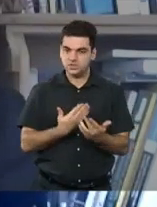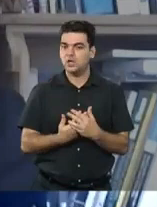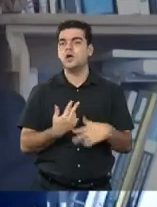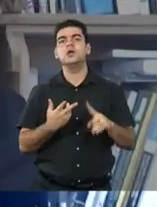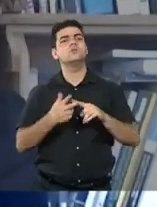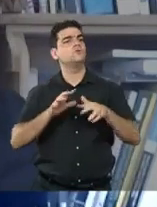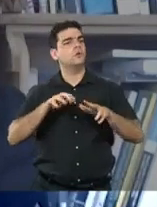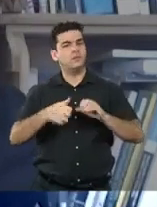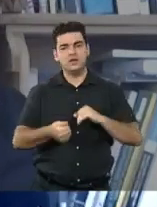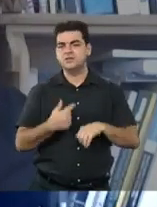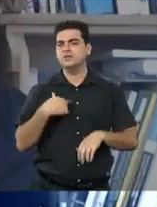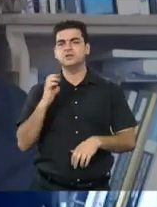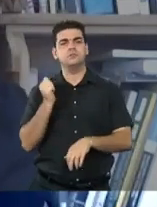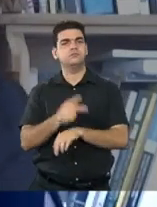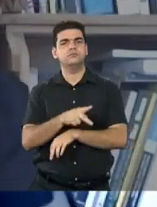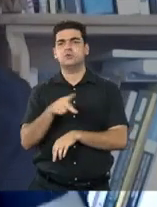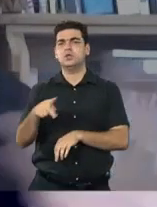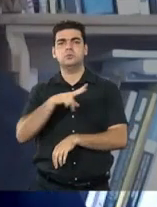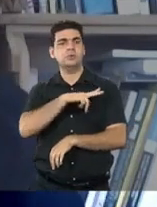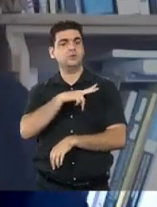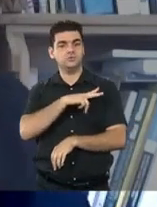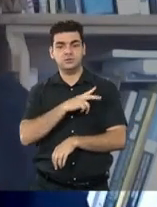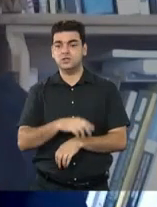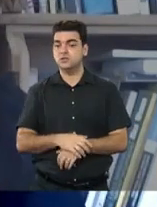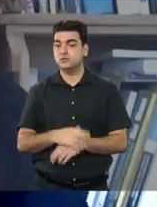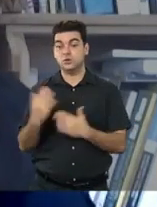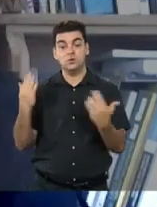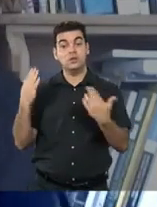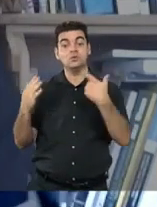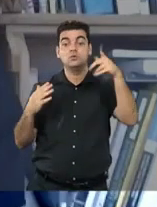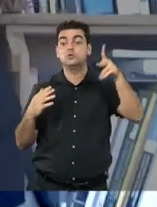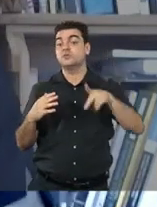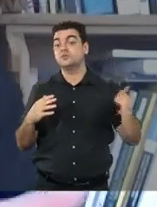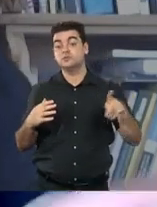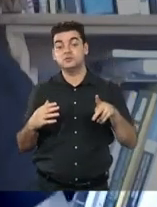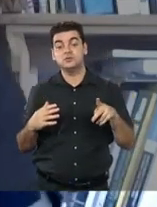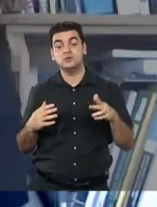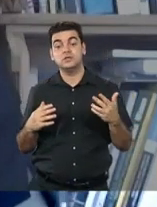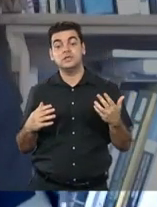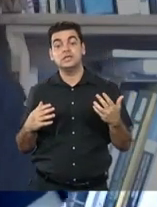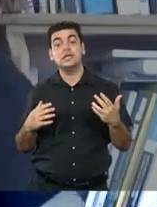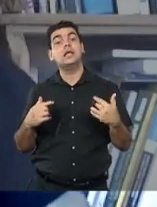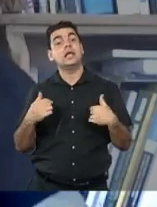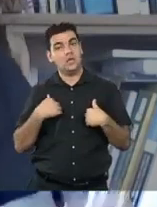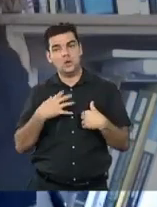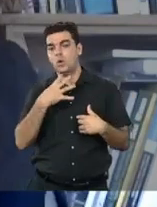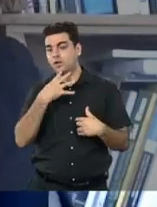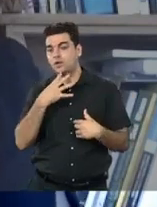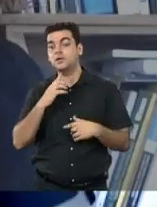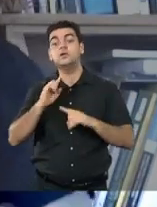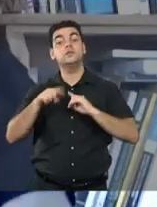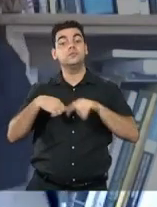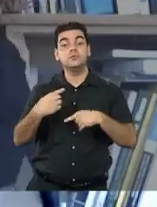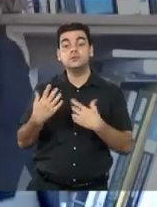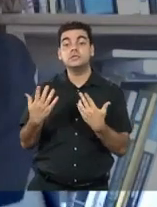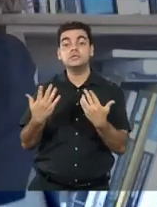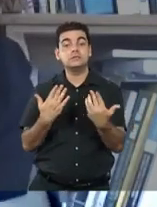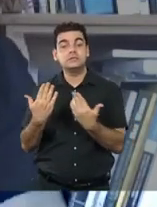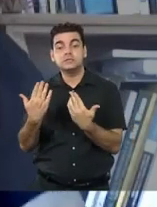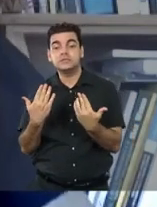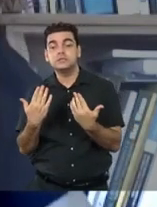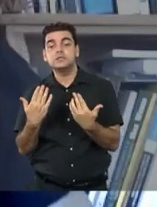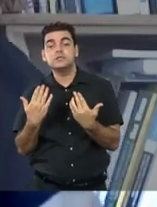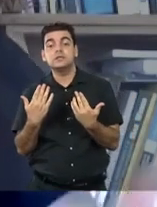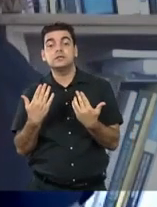dava aula em um colégio particular que, comparado a outros professores, eu tinha uma remuneração boa. E, comparado a meus pares, que 90% na